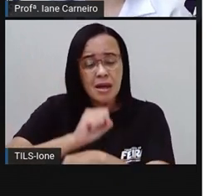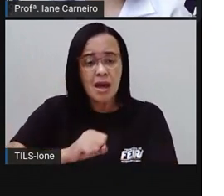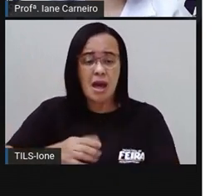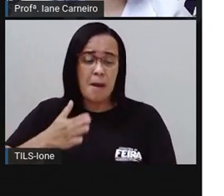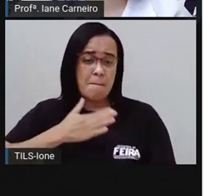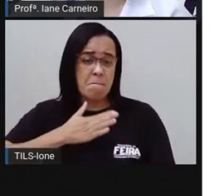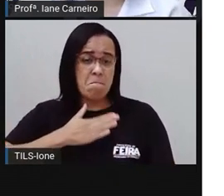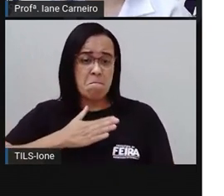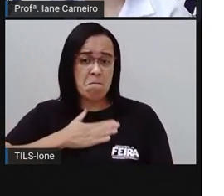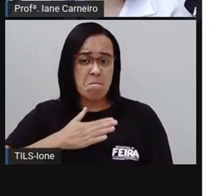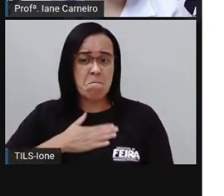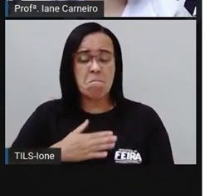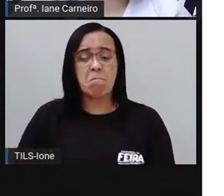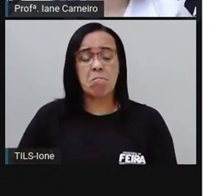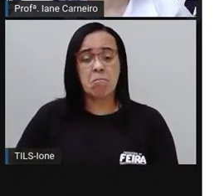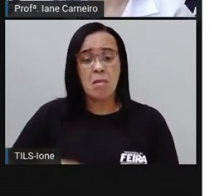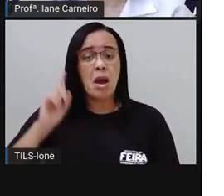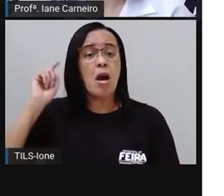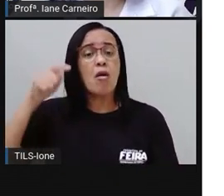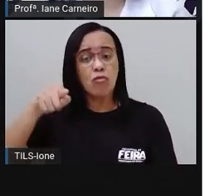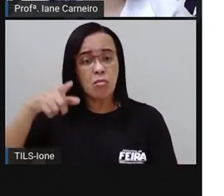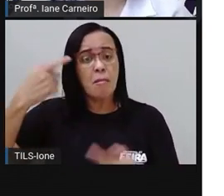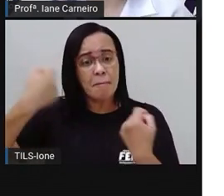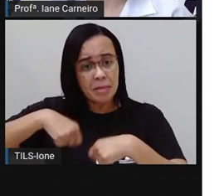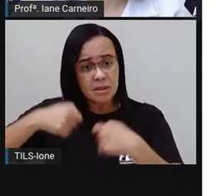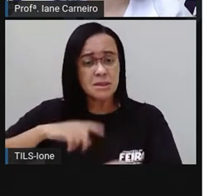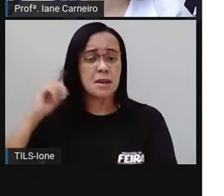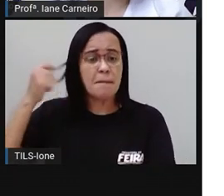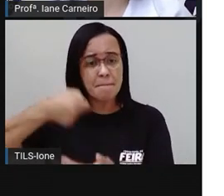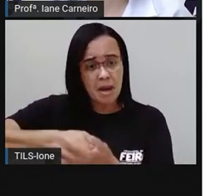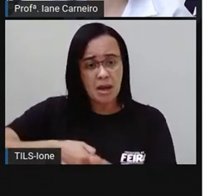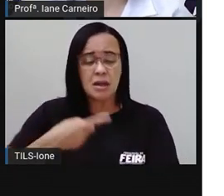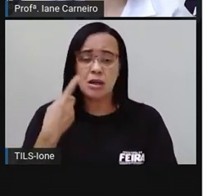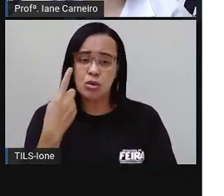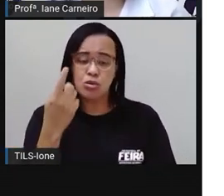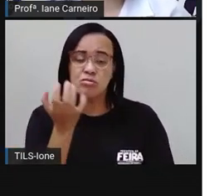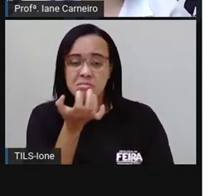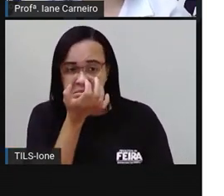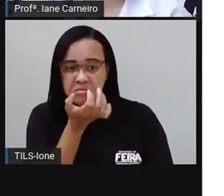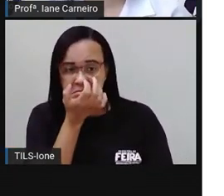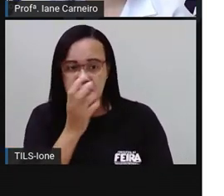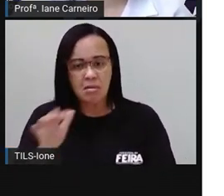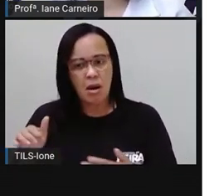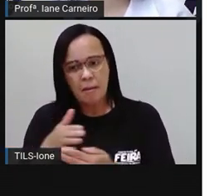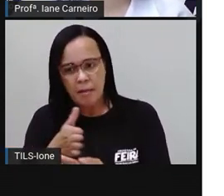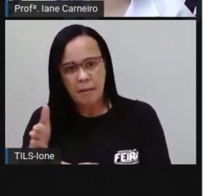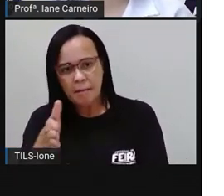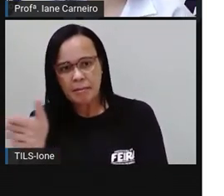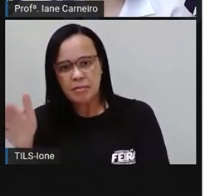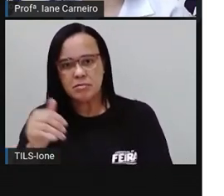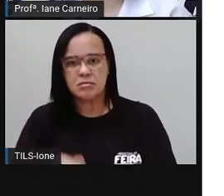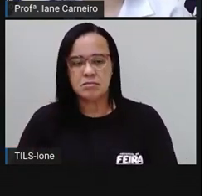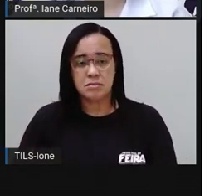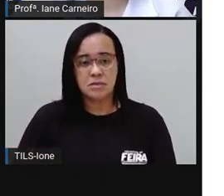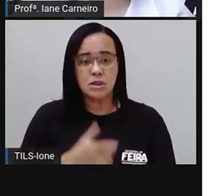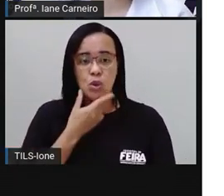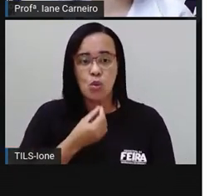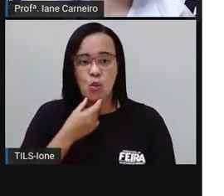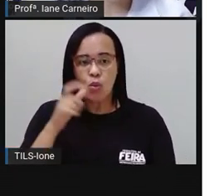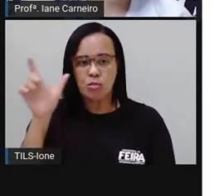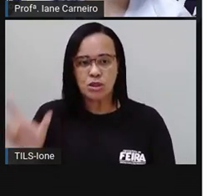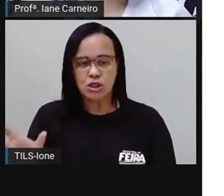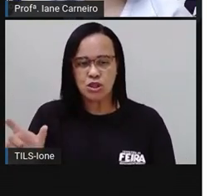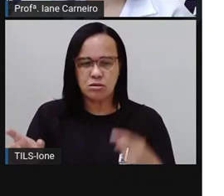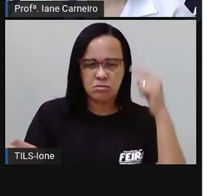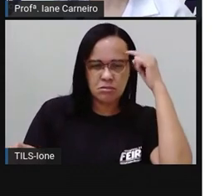a minha ponte e tem pedágio. Você tem de pagar um centavo para atravessar. Theo suspirou. Tenho